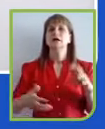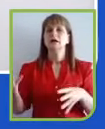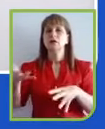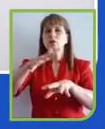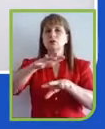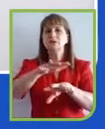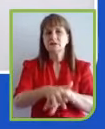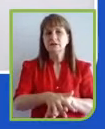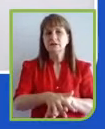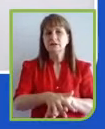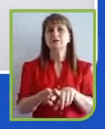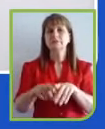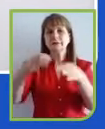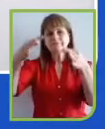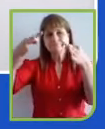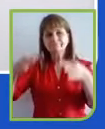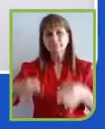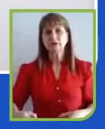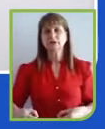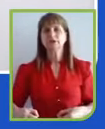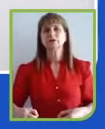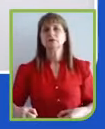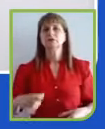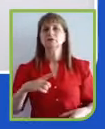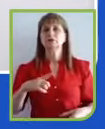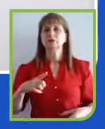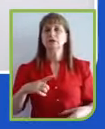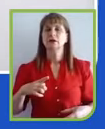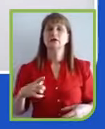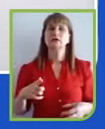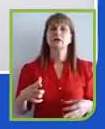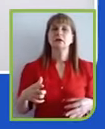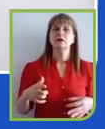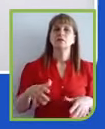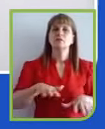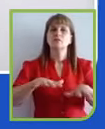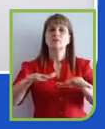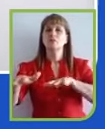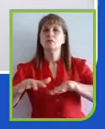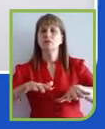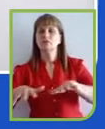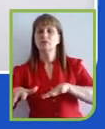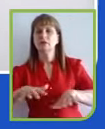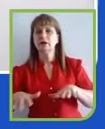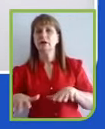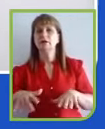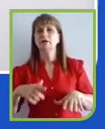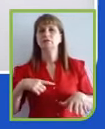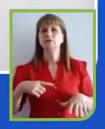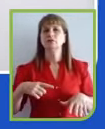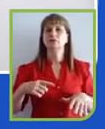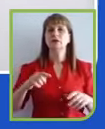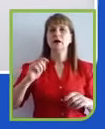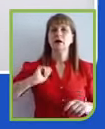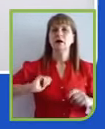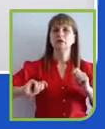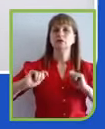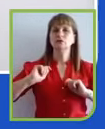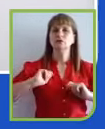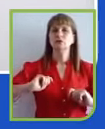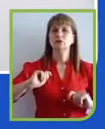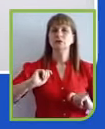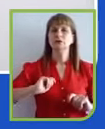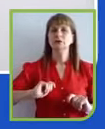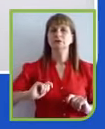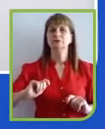E existe um grande movimento, como nunca visto, liderado por diversos atores. E aí o Ricardo fala